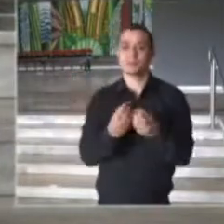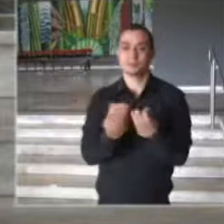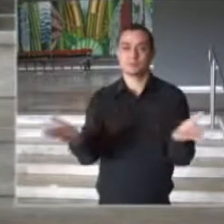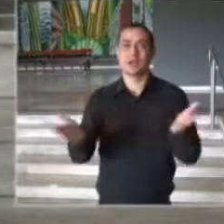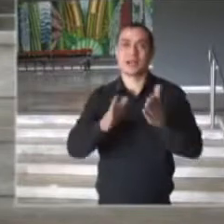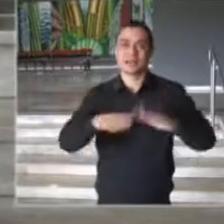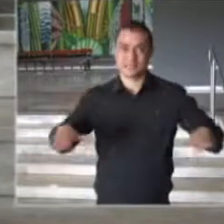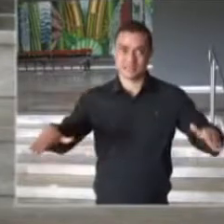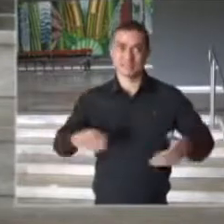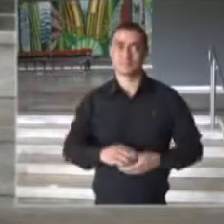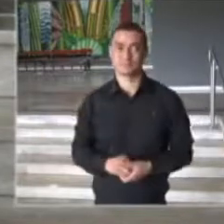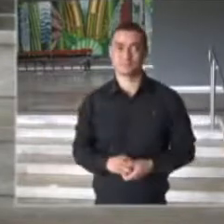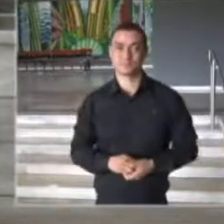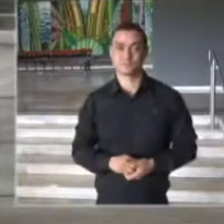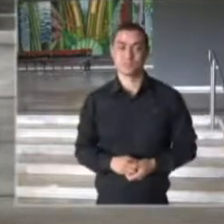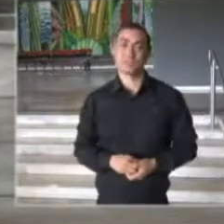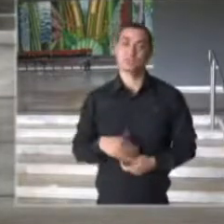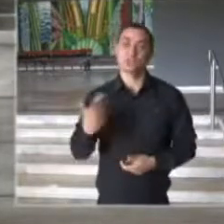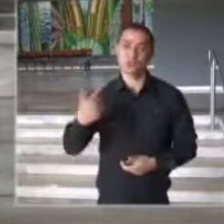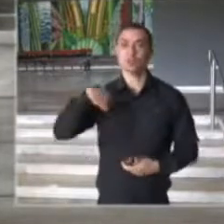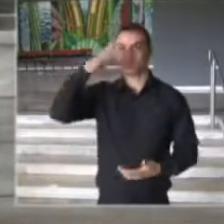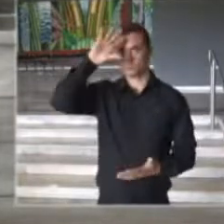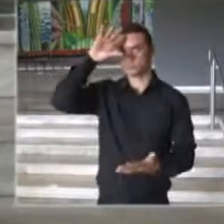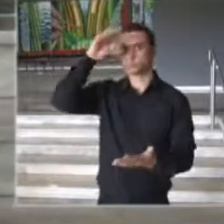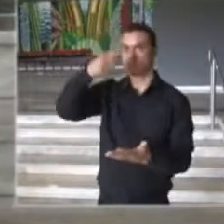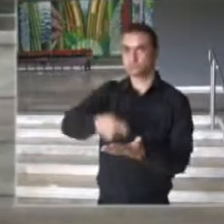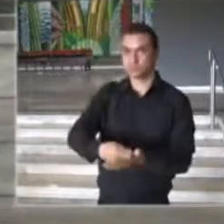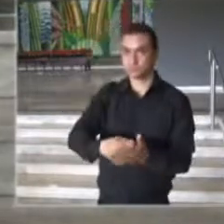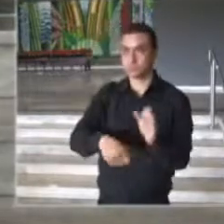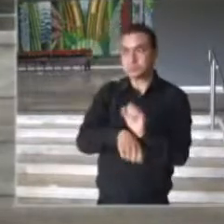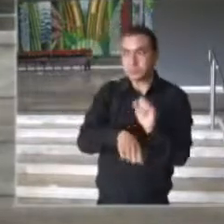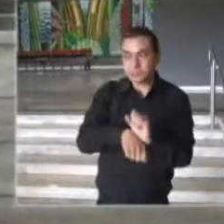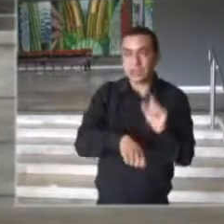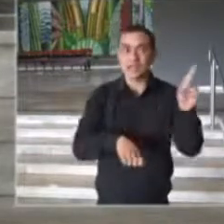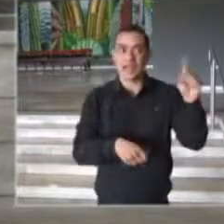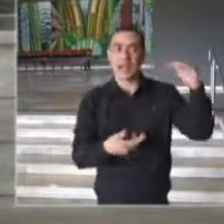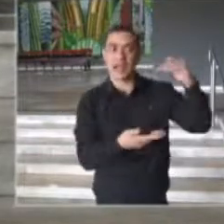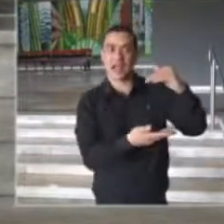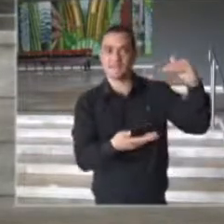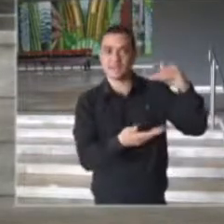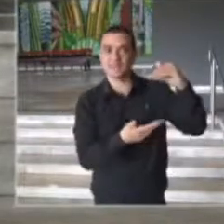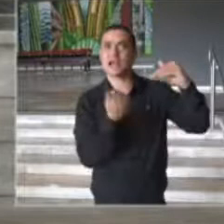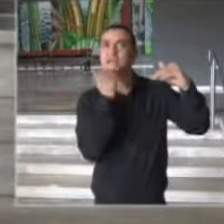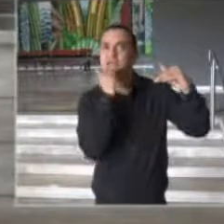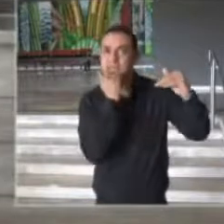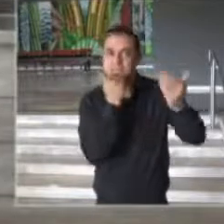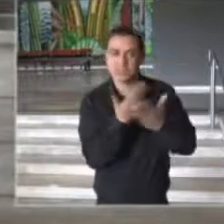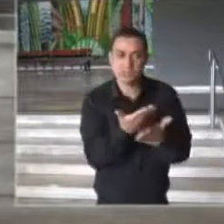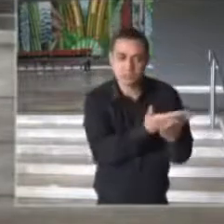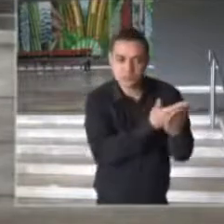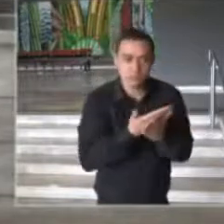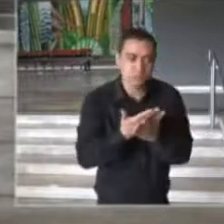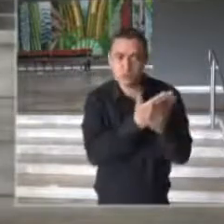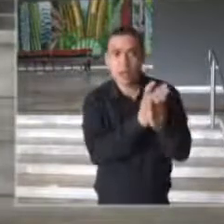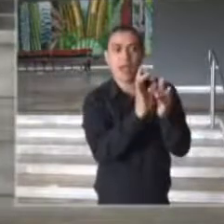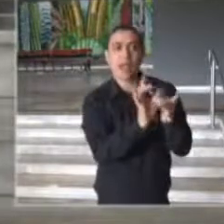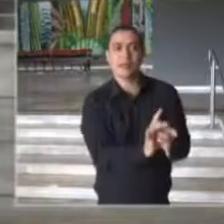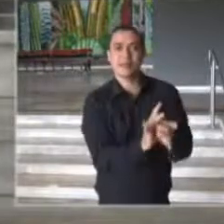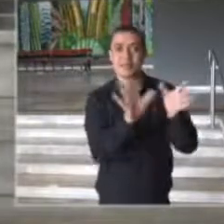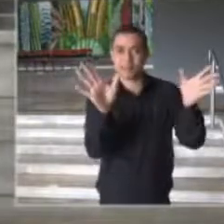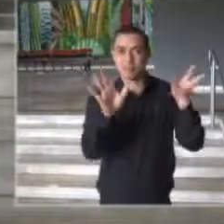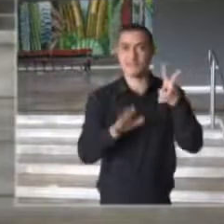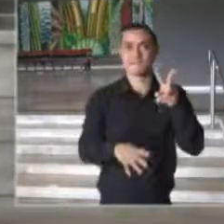crianças. Se tivermos esta decisão plena, soberana e científica da Anvisa, liberando